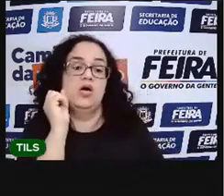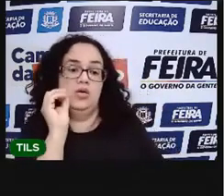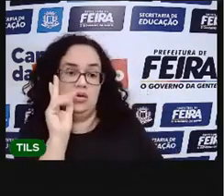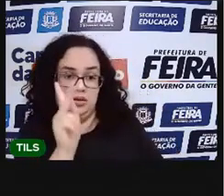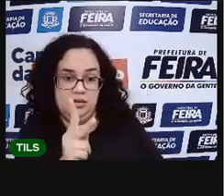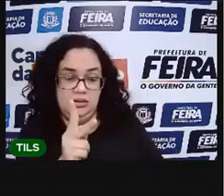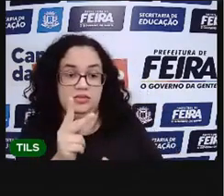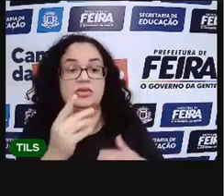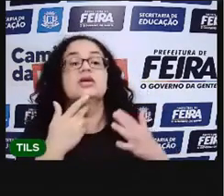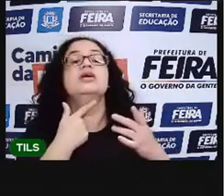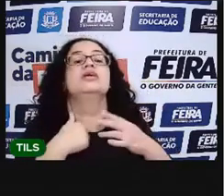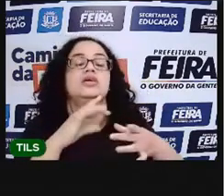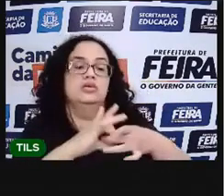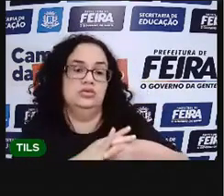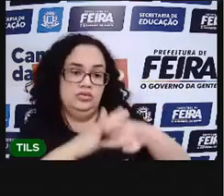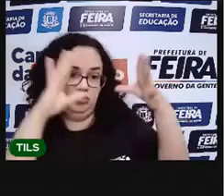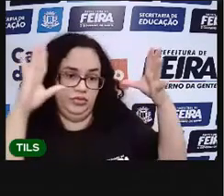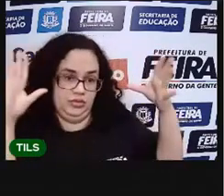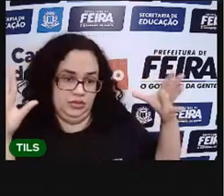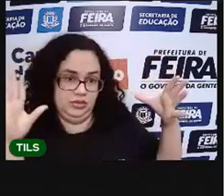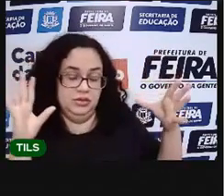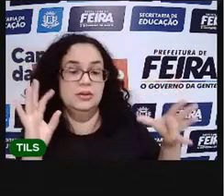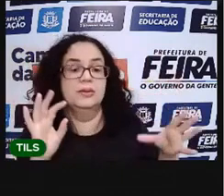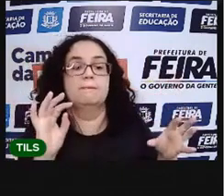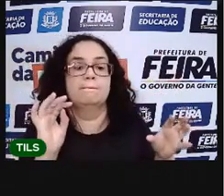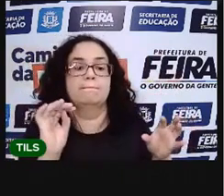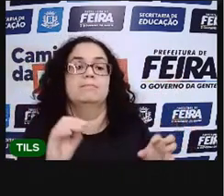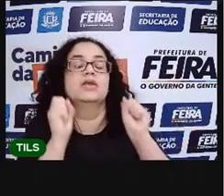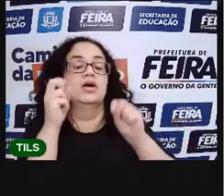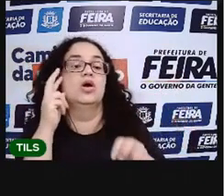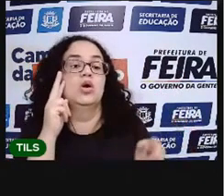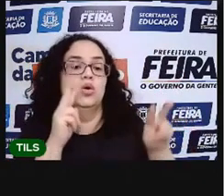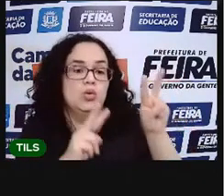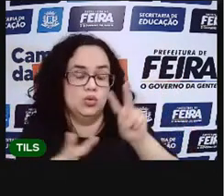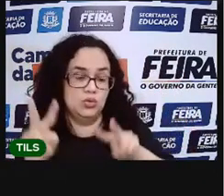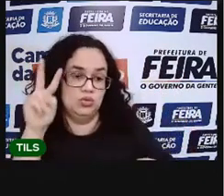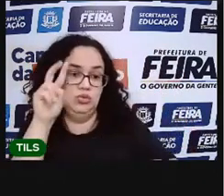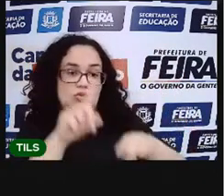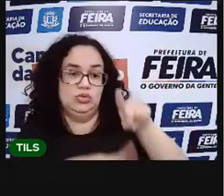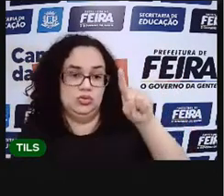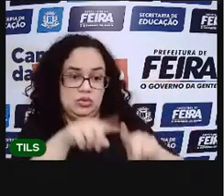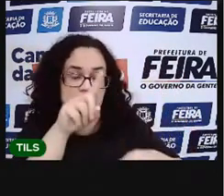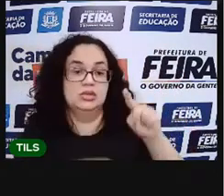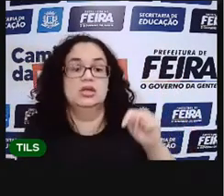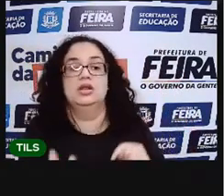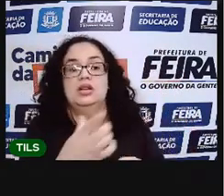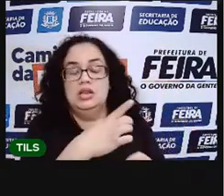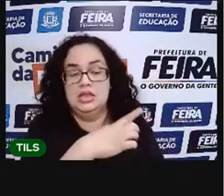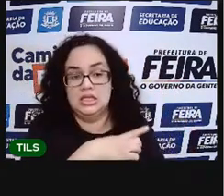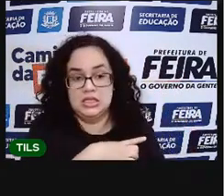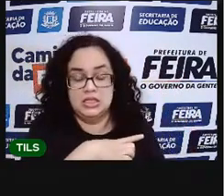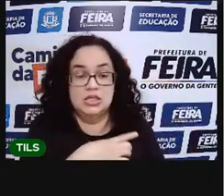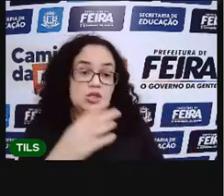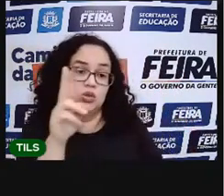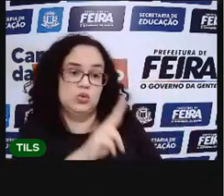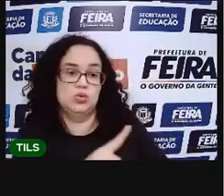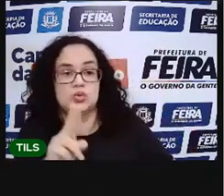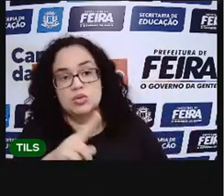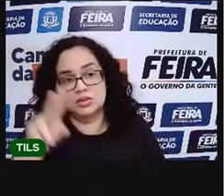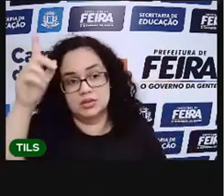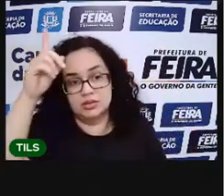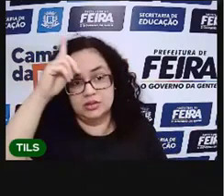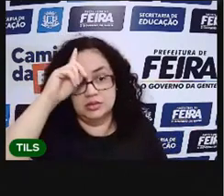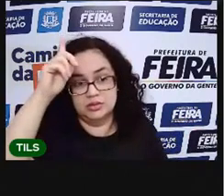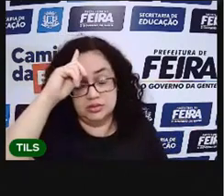Fique à vontade. Eu estou pedindo para você olhar os objetos que você tem aí, que você usa no seu dia a dia e